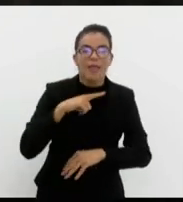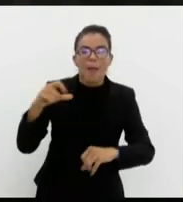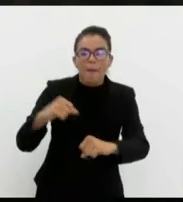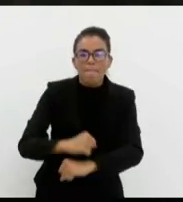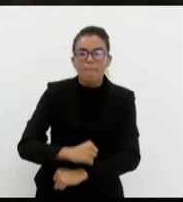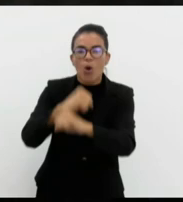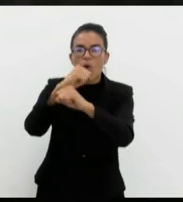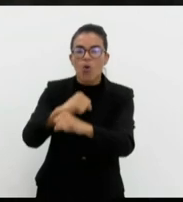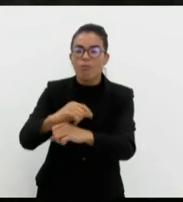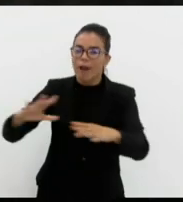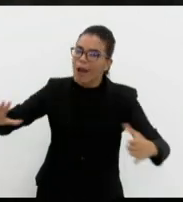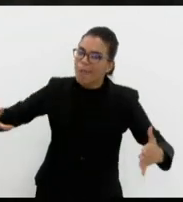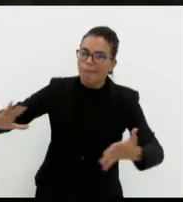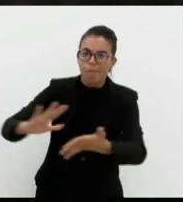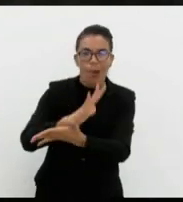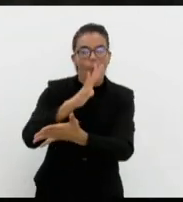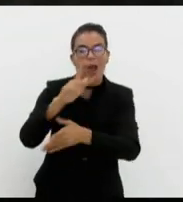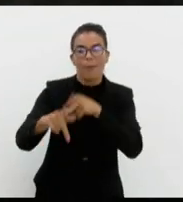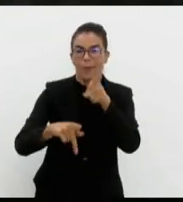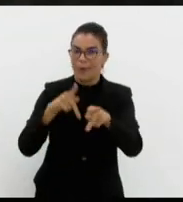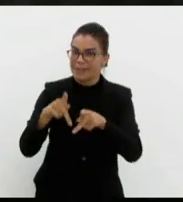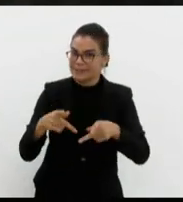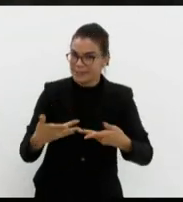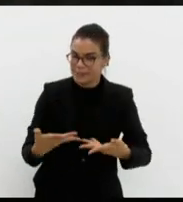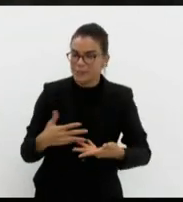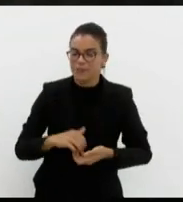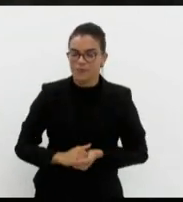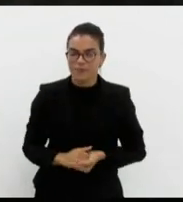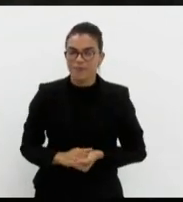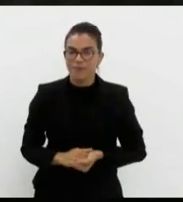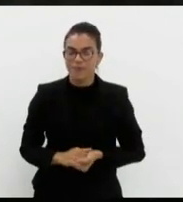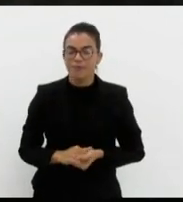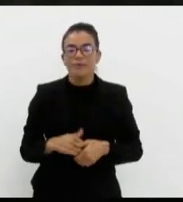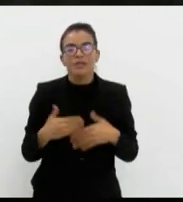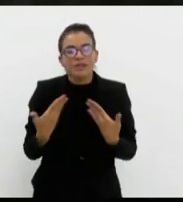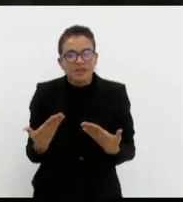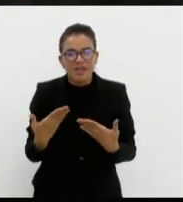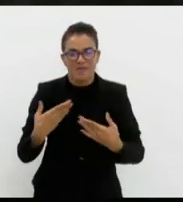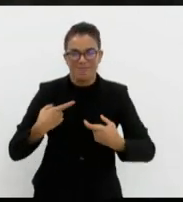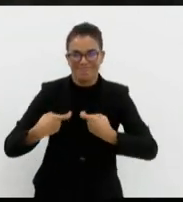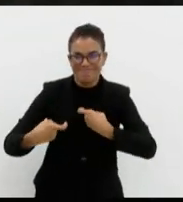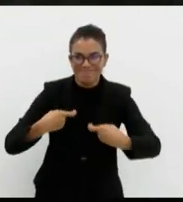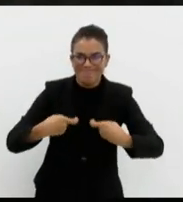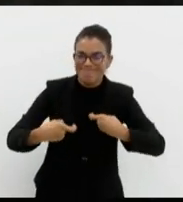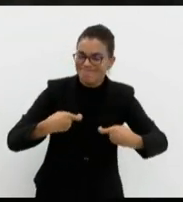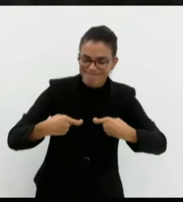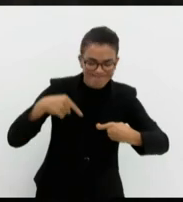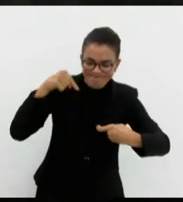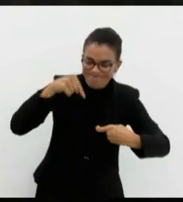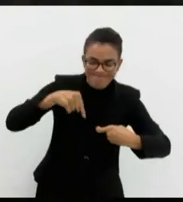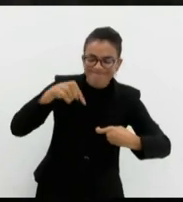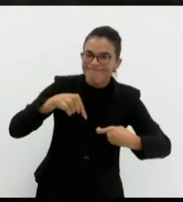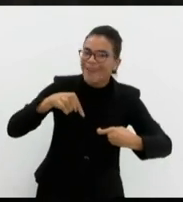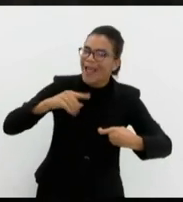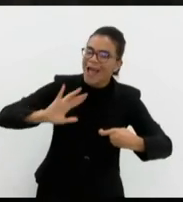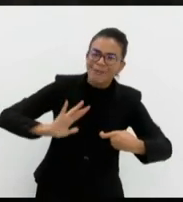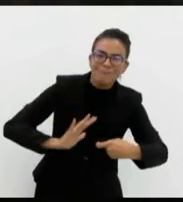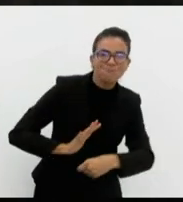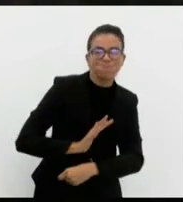dizimar aquela população. Então, a guerra, ela é um horror